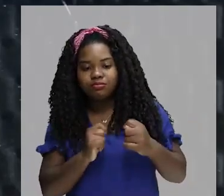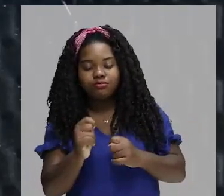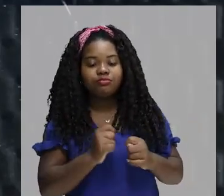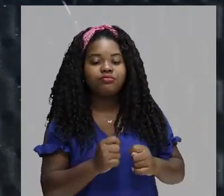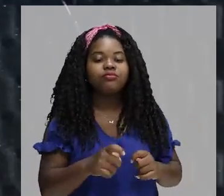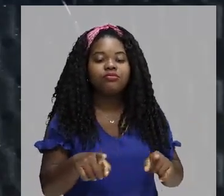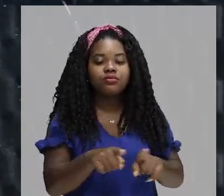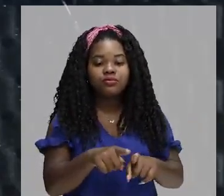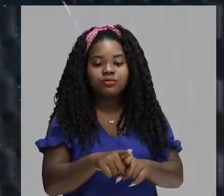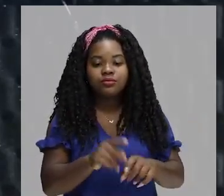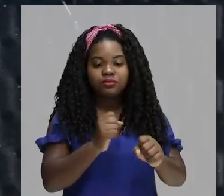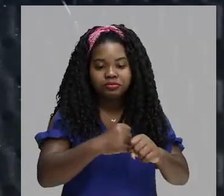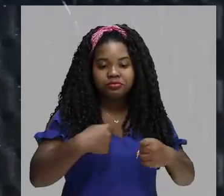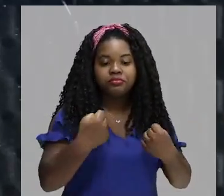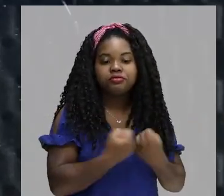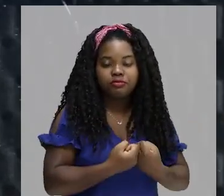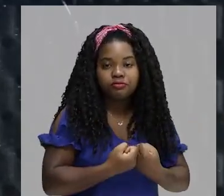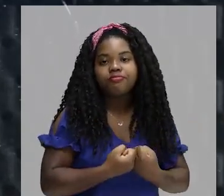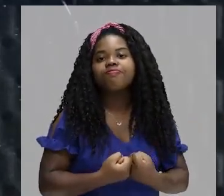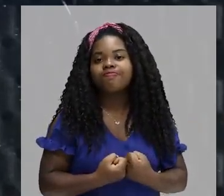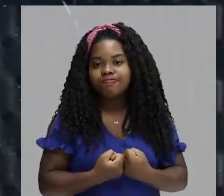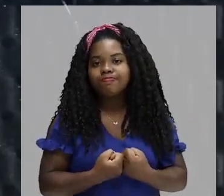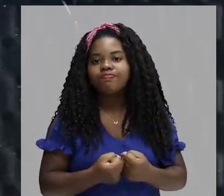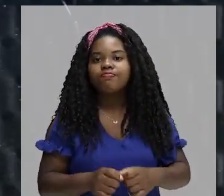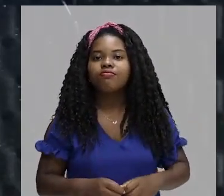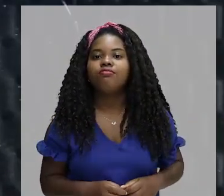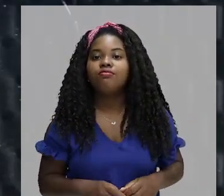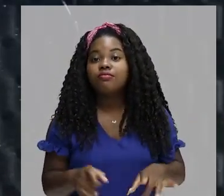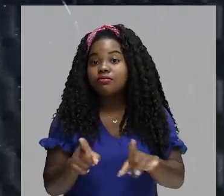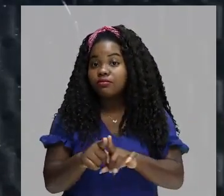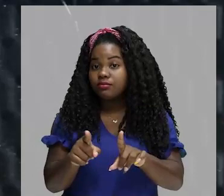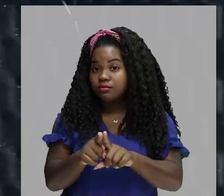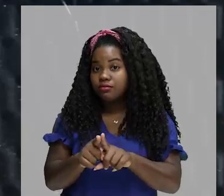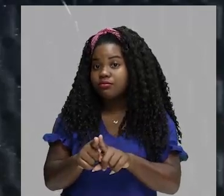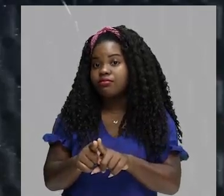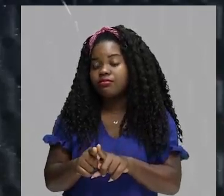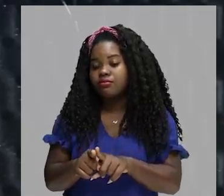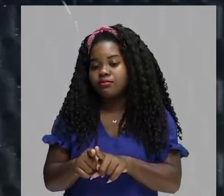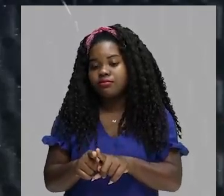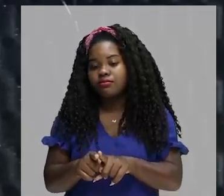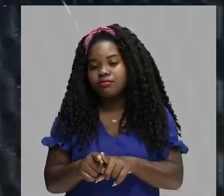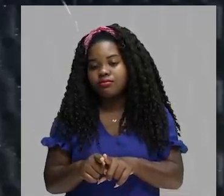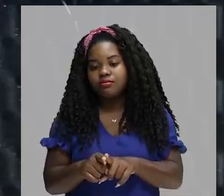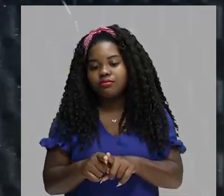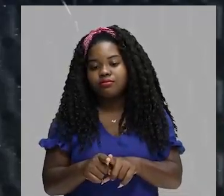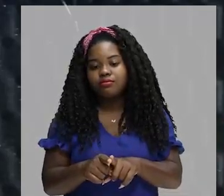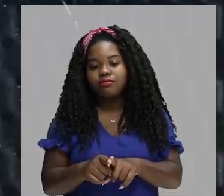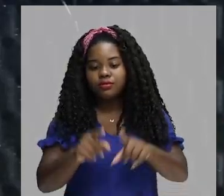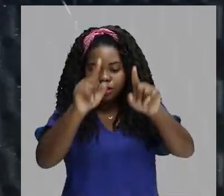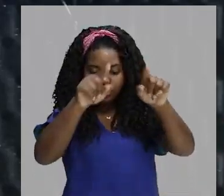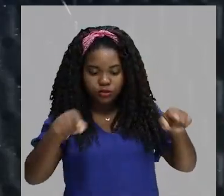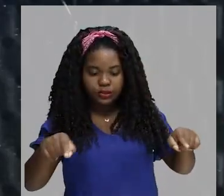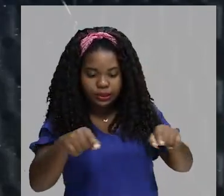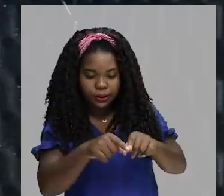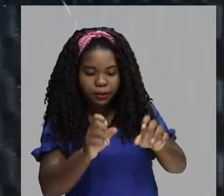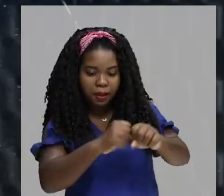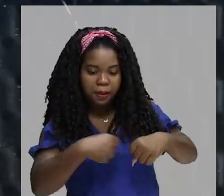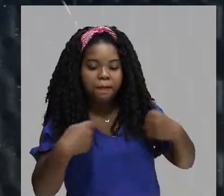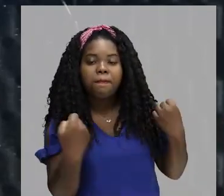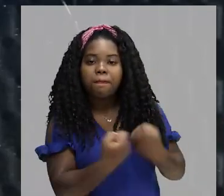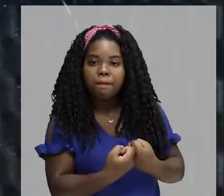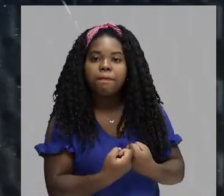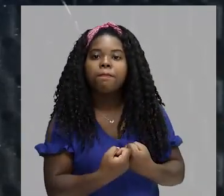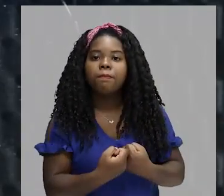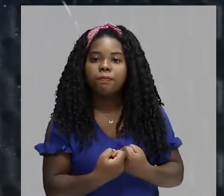e até mesmo sociais dessa sociedade. Mas nós temos também nessa pirâmide social, por exemplo, no